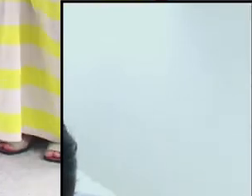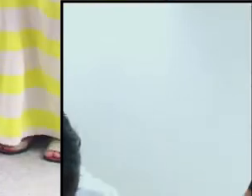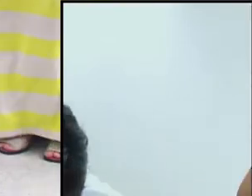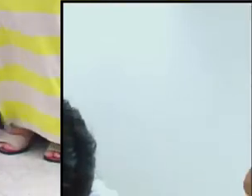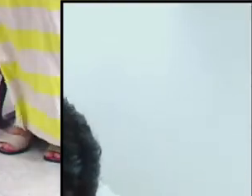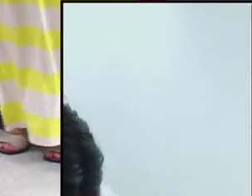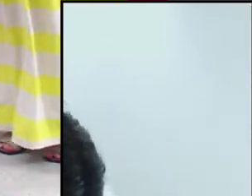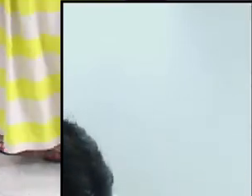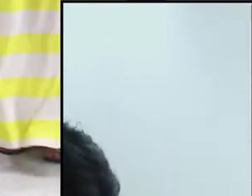Obrigada. Obrigado.